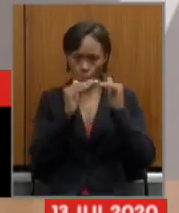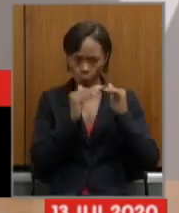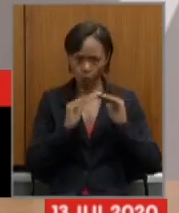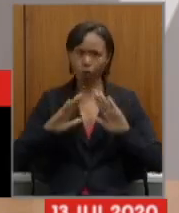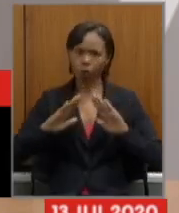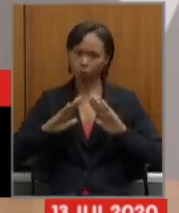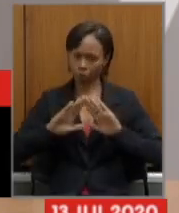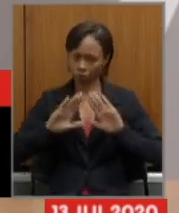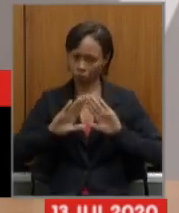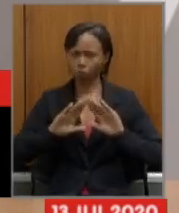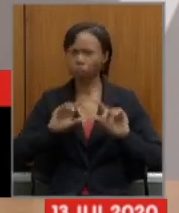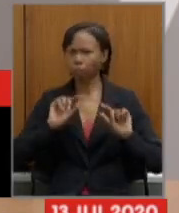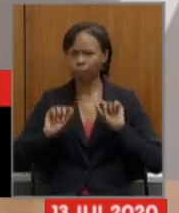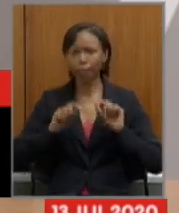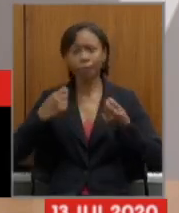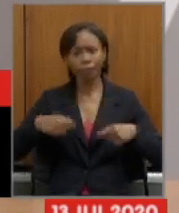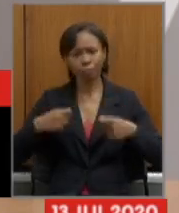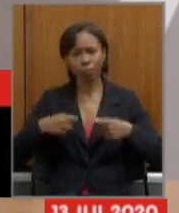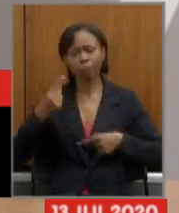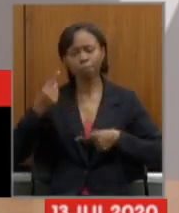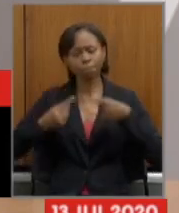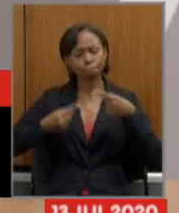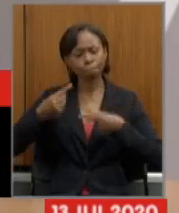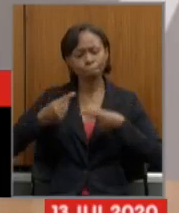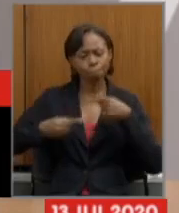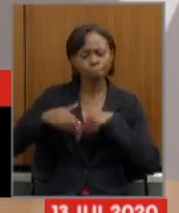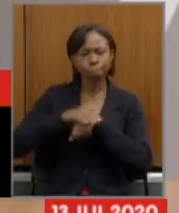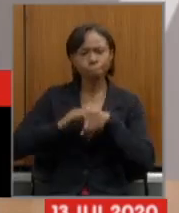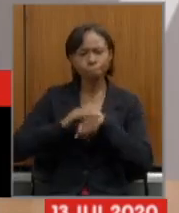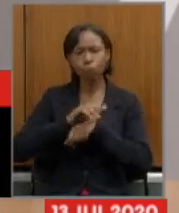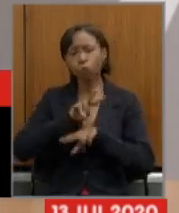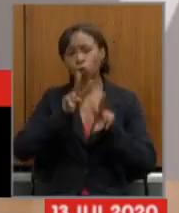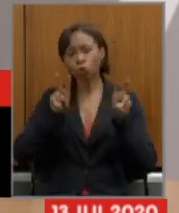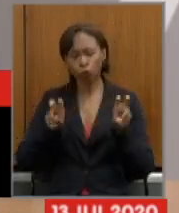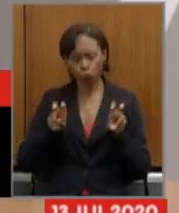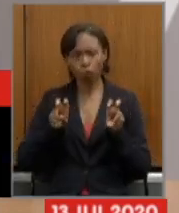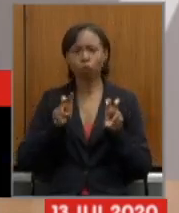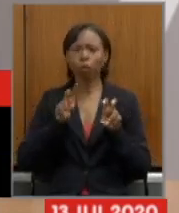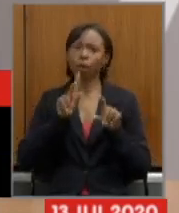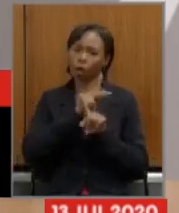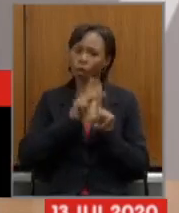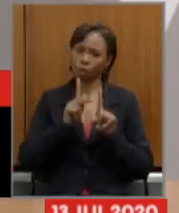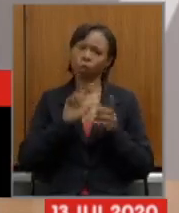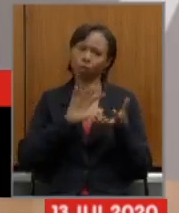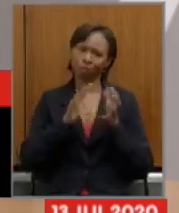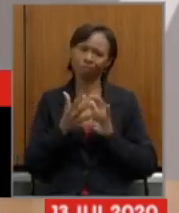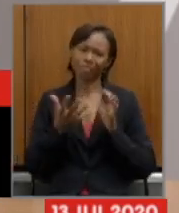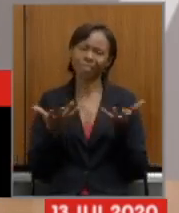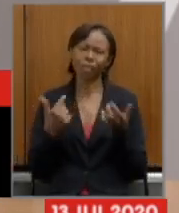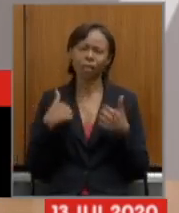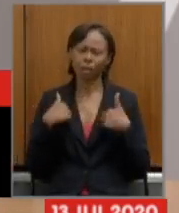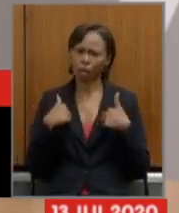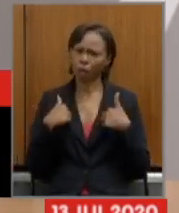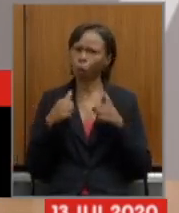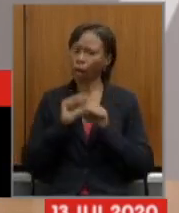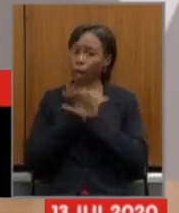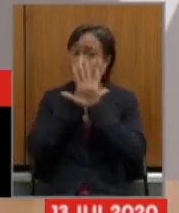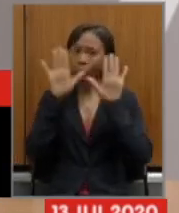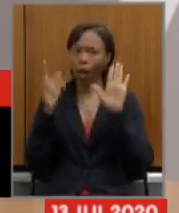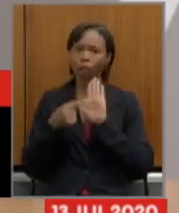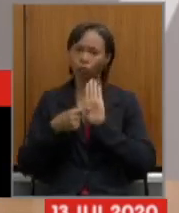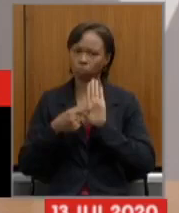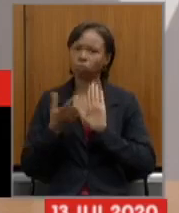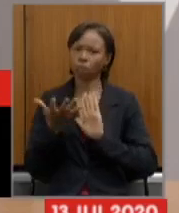necessidade de se discutir uma reforma da previdência eu gosto de ser muito clara se a gente for